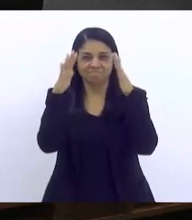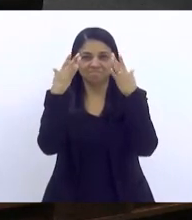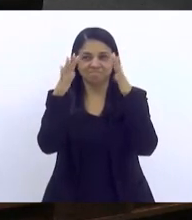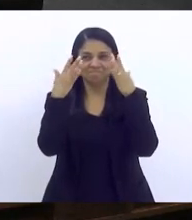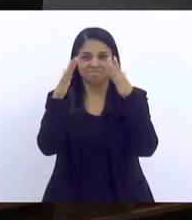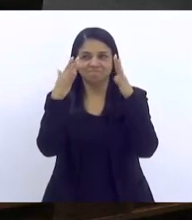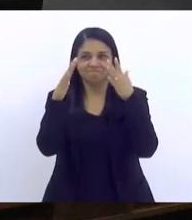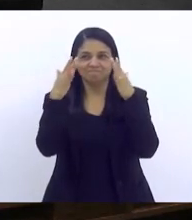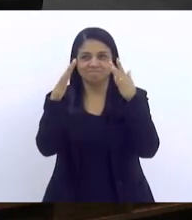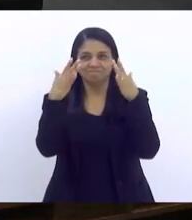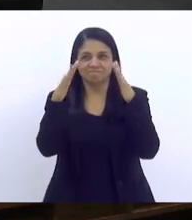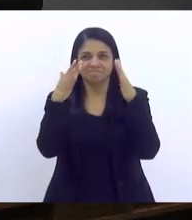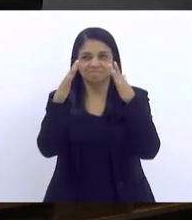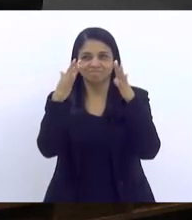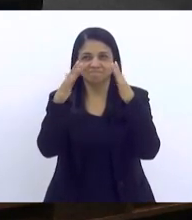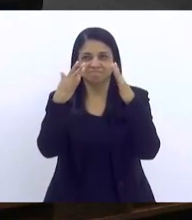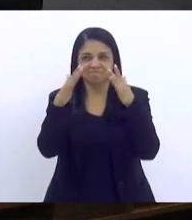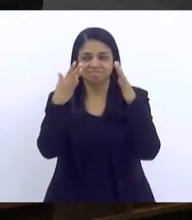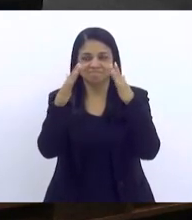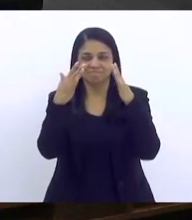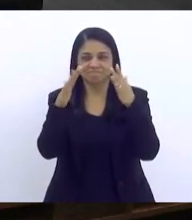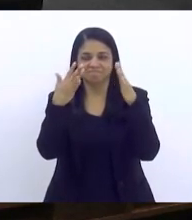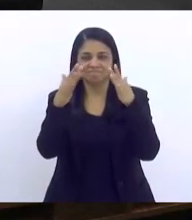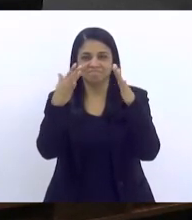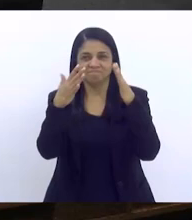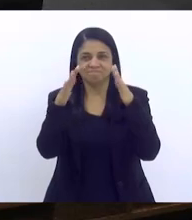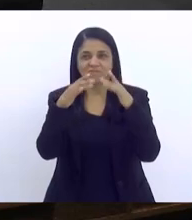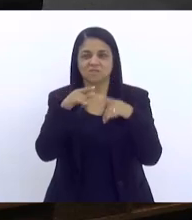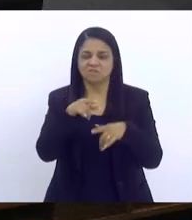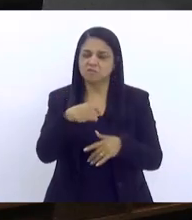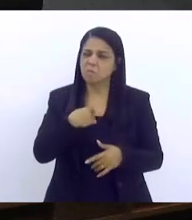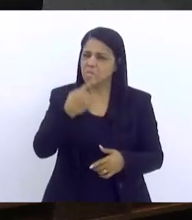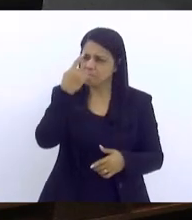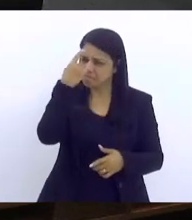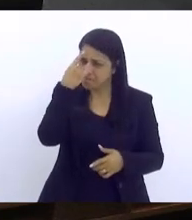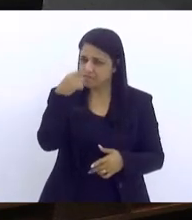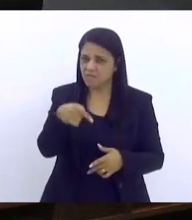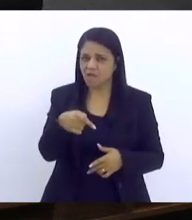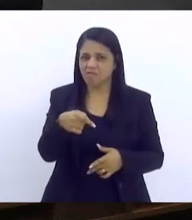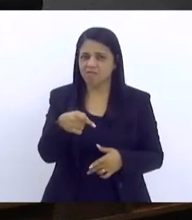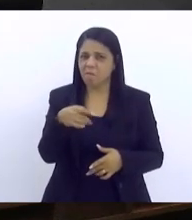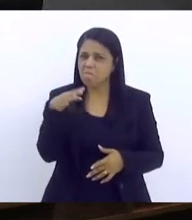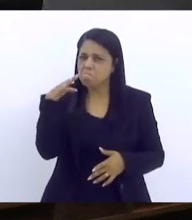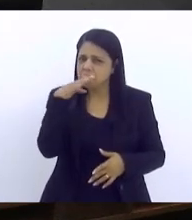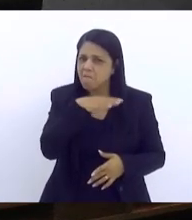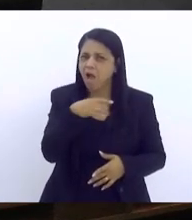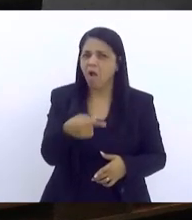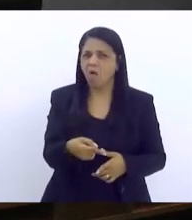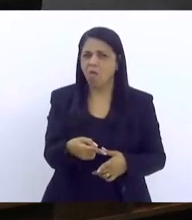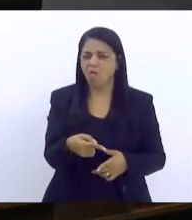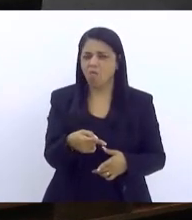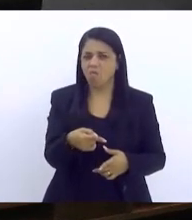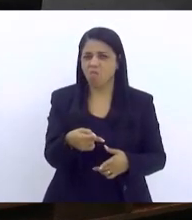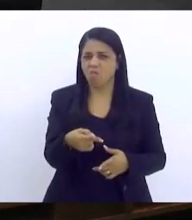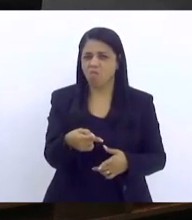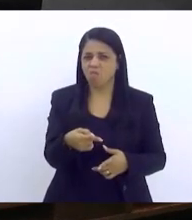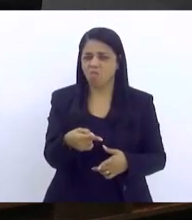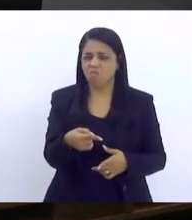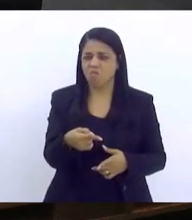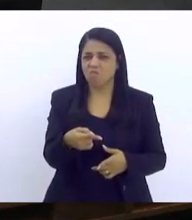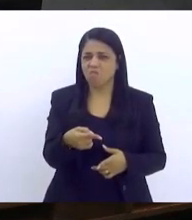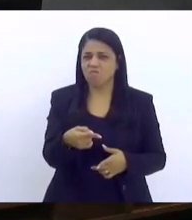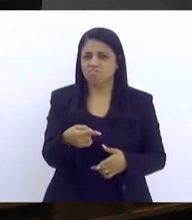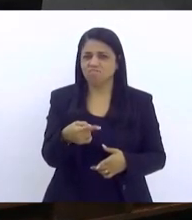Obrigada, professora. Acho que a gente pode pensar na, o quanto é perverso, eu perverso no sentido aí do lado da,